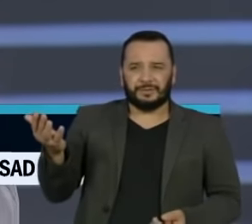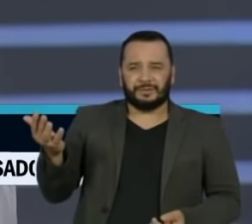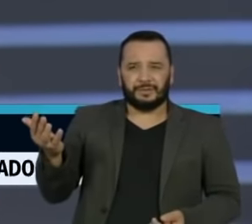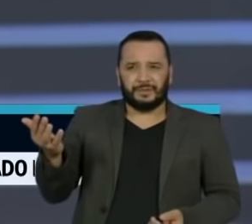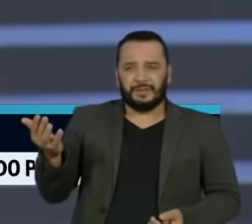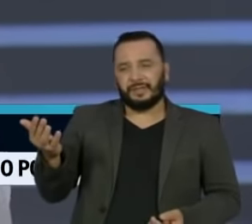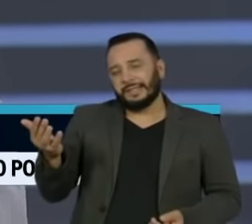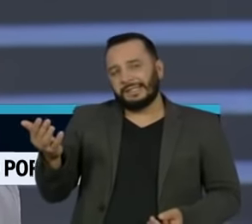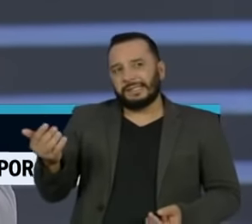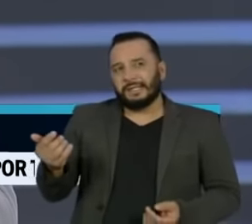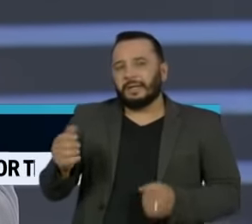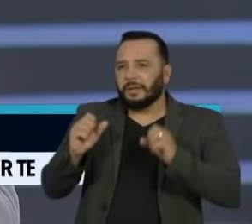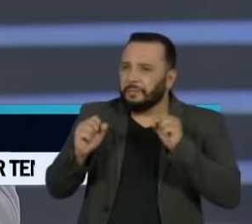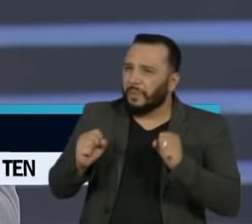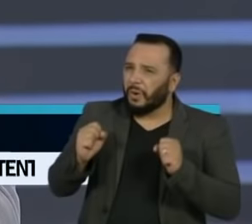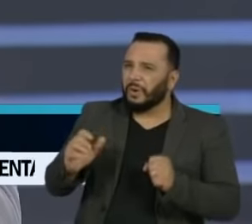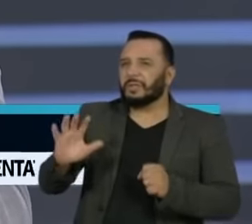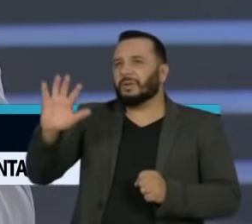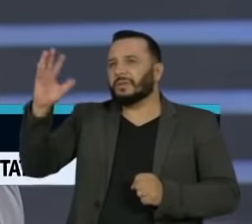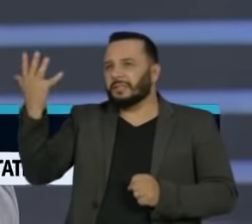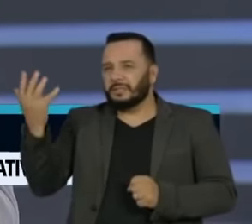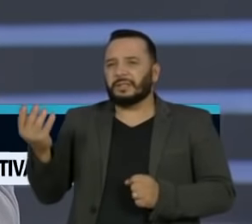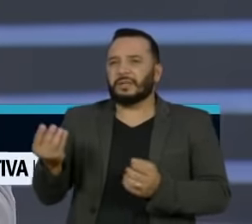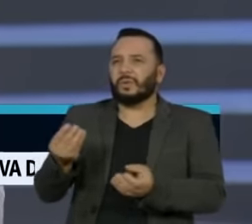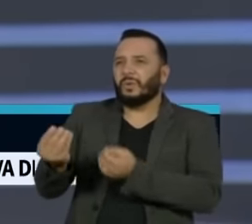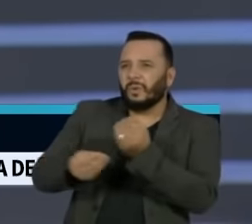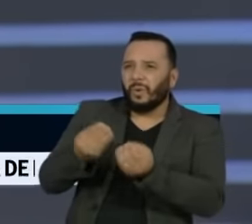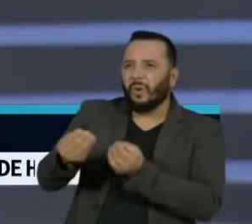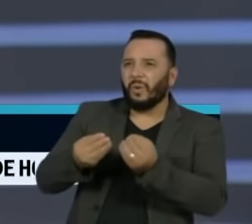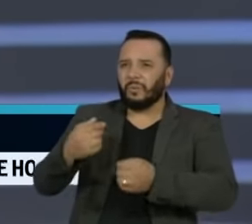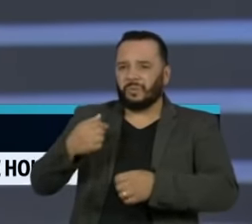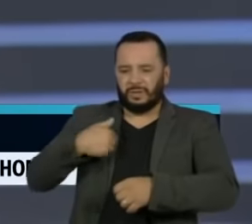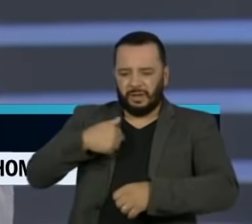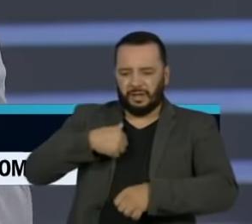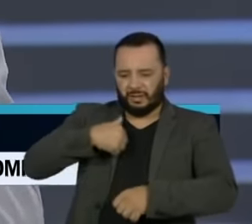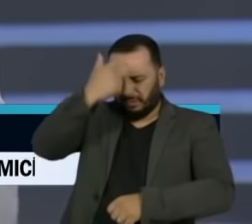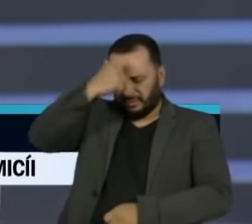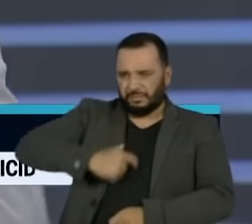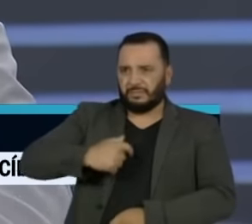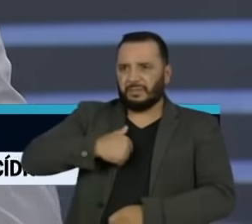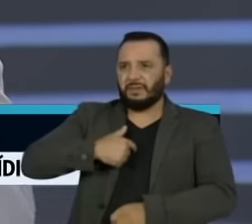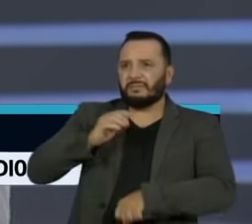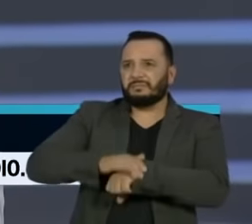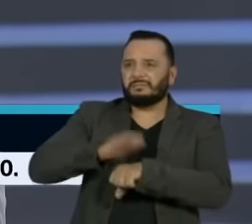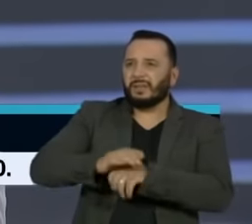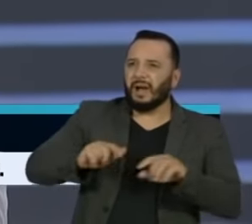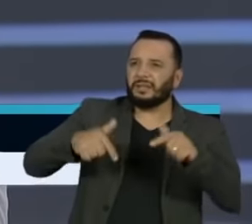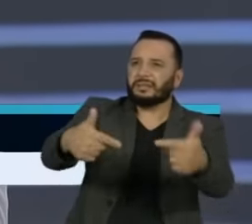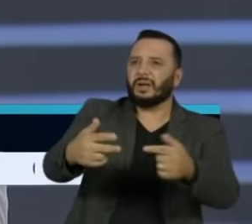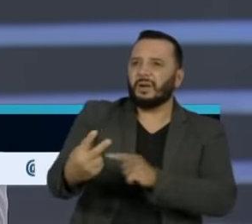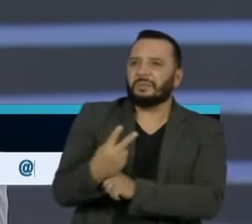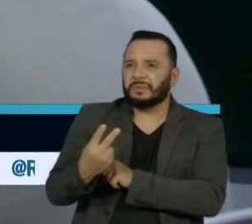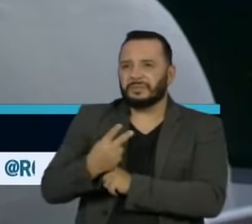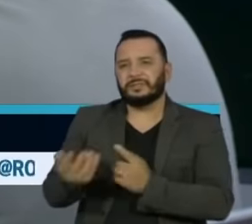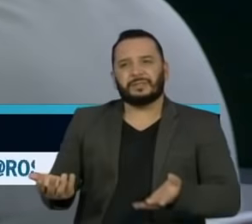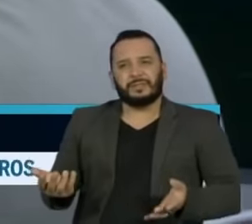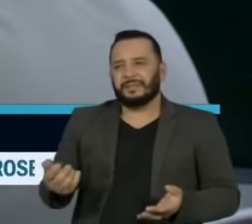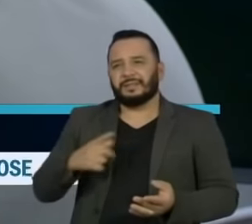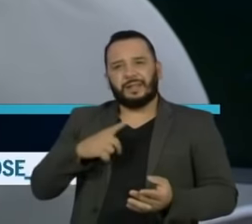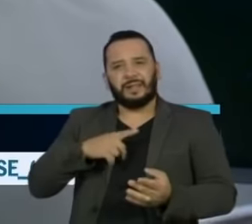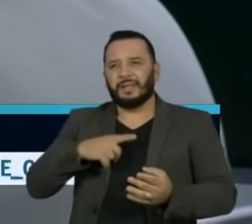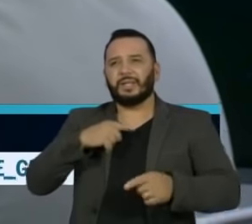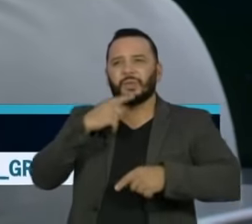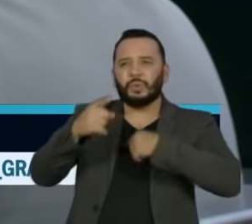de contas, o que pode e que não pode fazer e de que forma pode ser feito. E essas necessidades todas da vida social. As